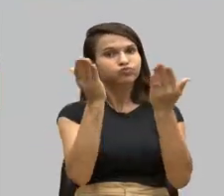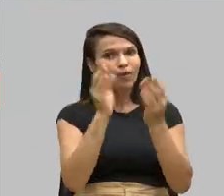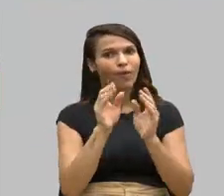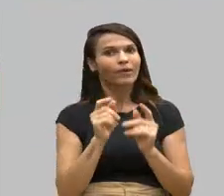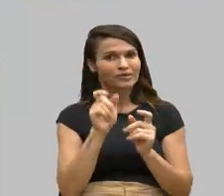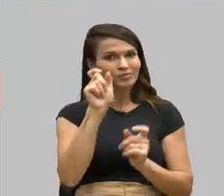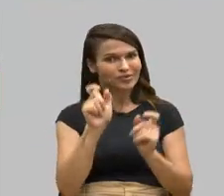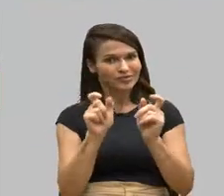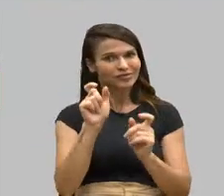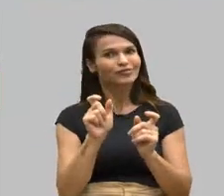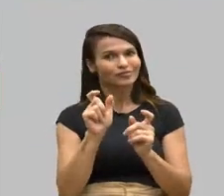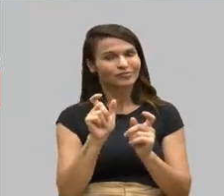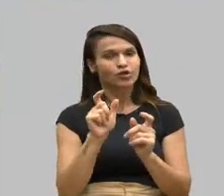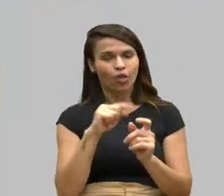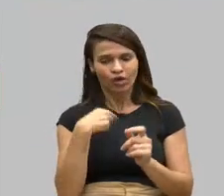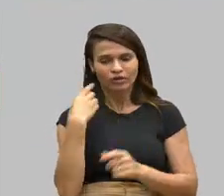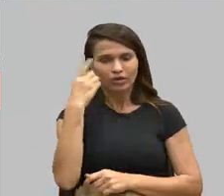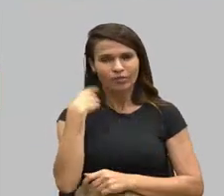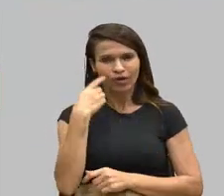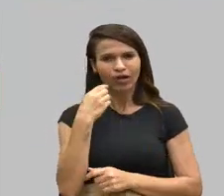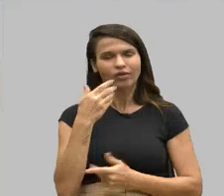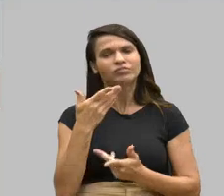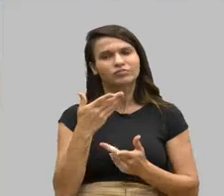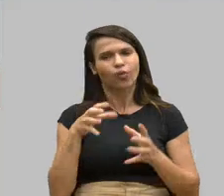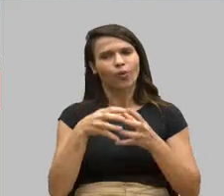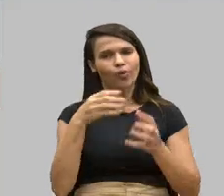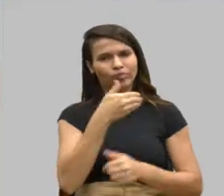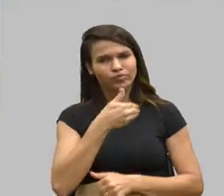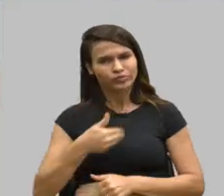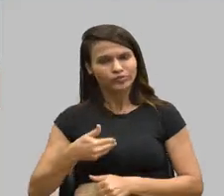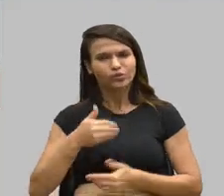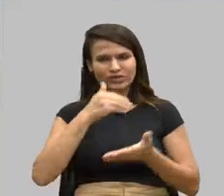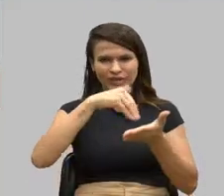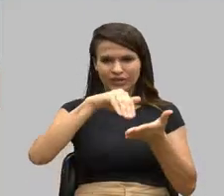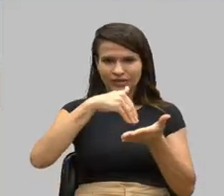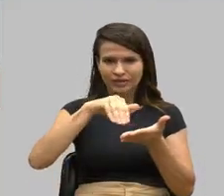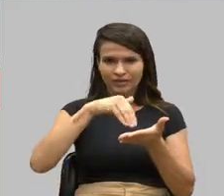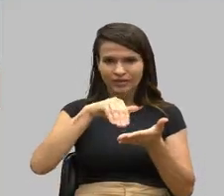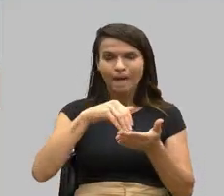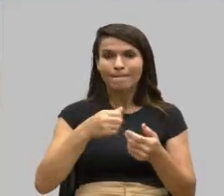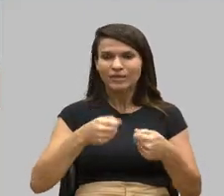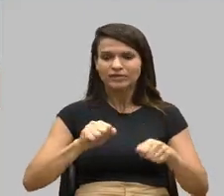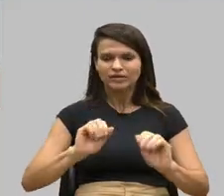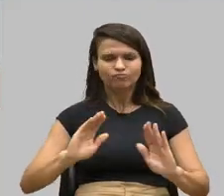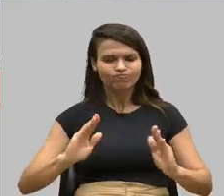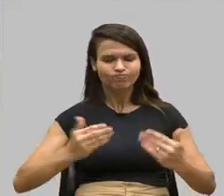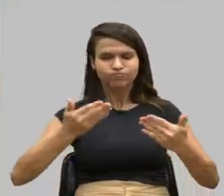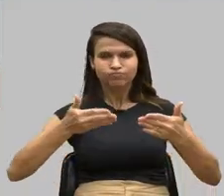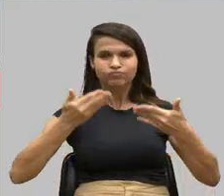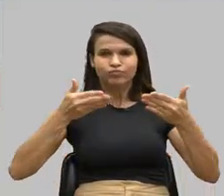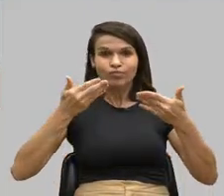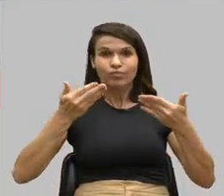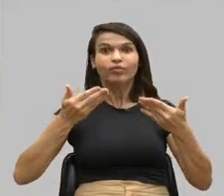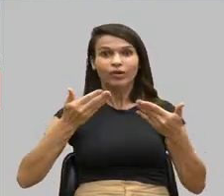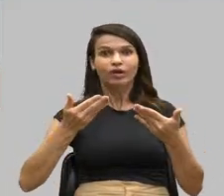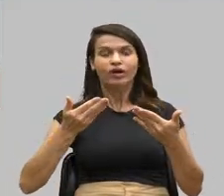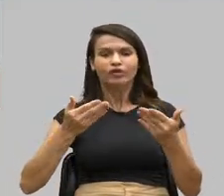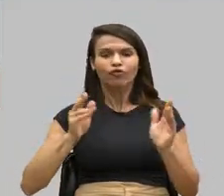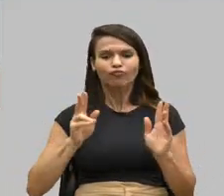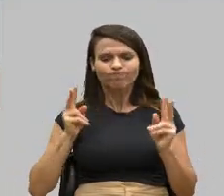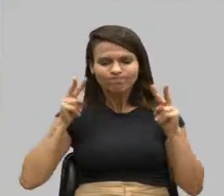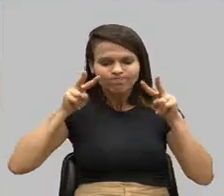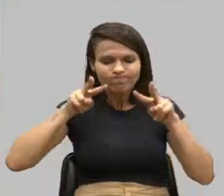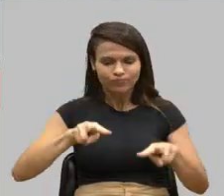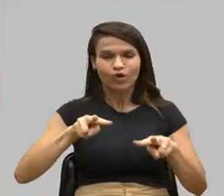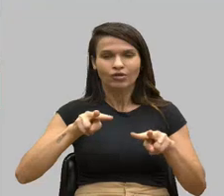deputado, as autoridades públicas, o secretariado, tem que ser provocado para que volte os olhos para essas